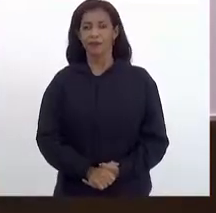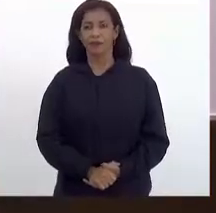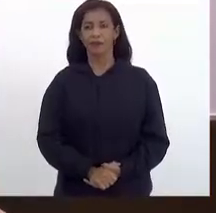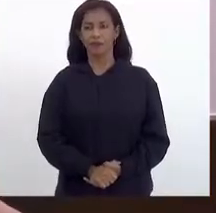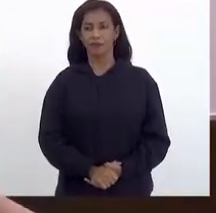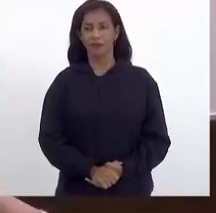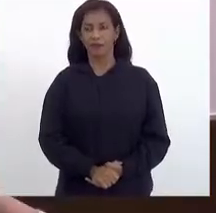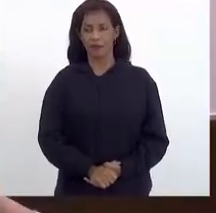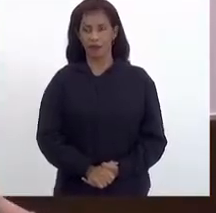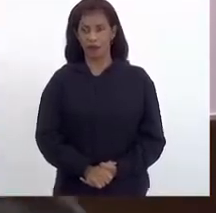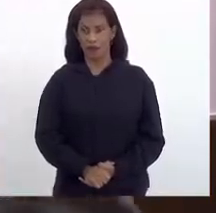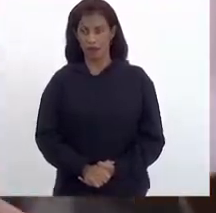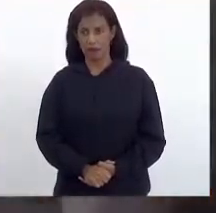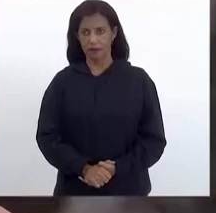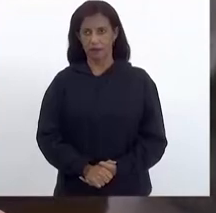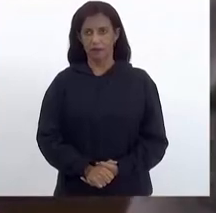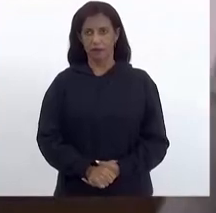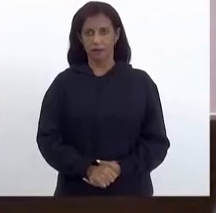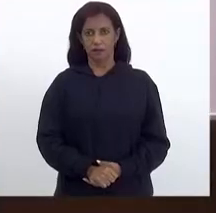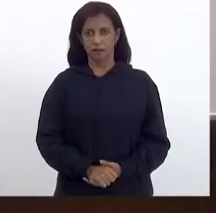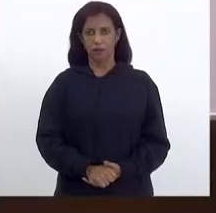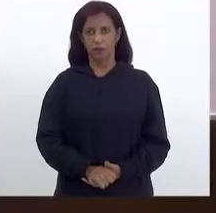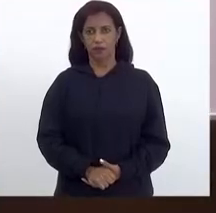Sobre a nossa... Passo o roteiro, para ele.